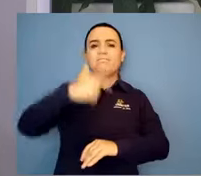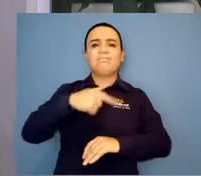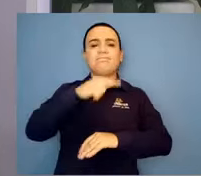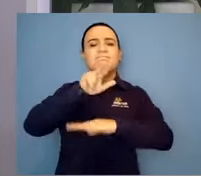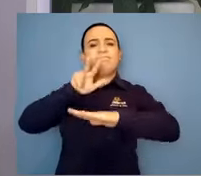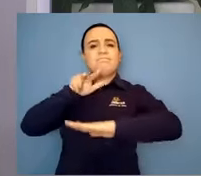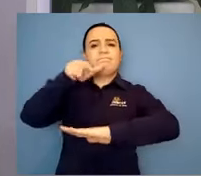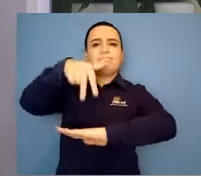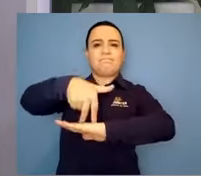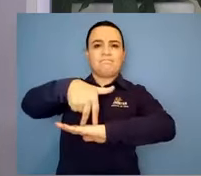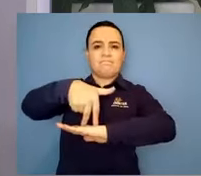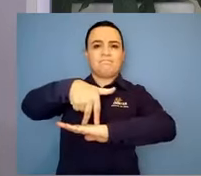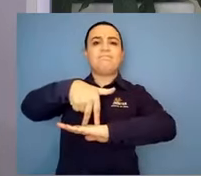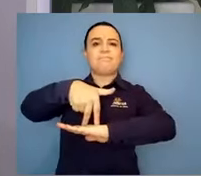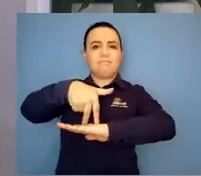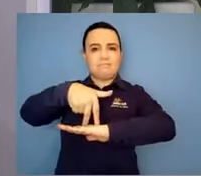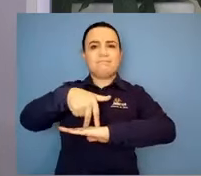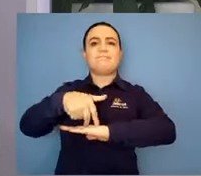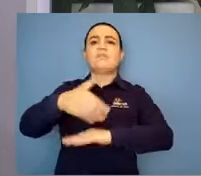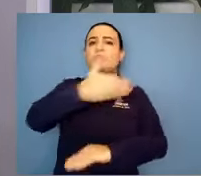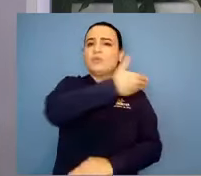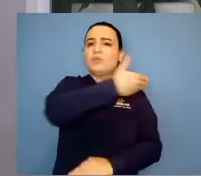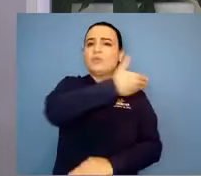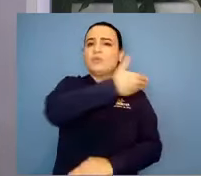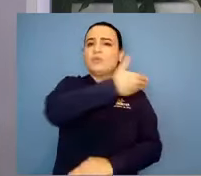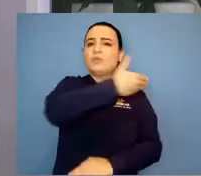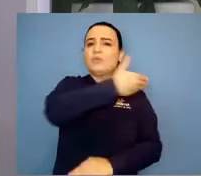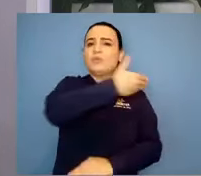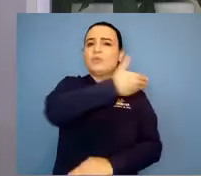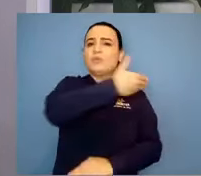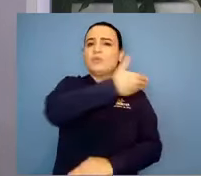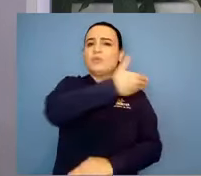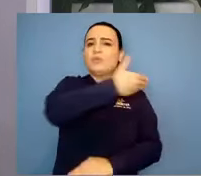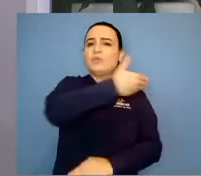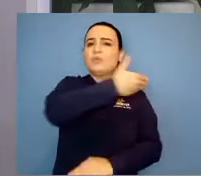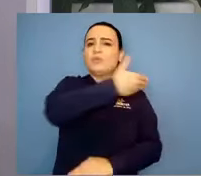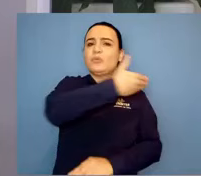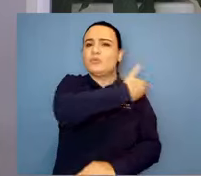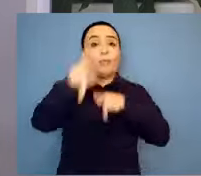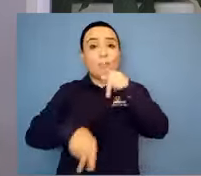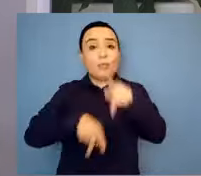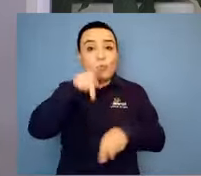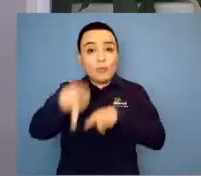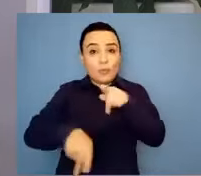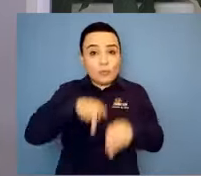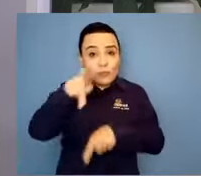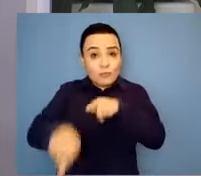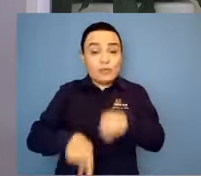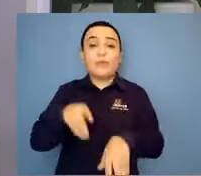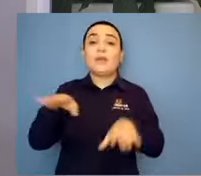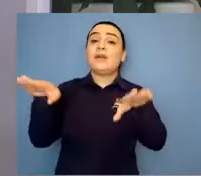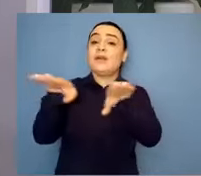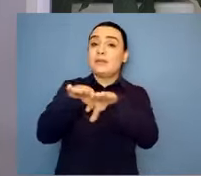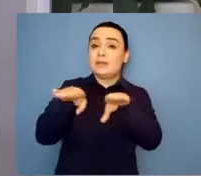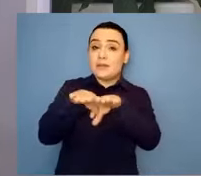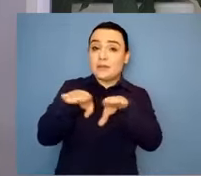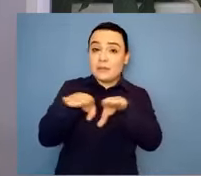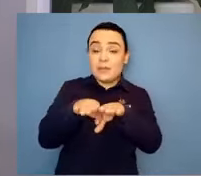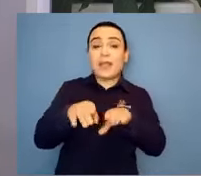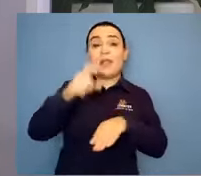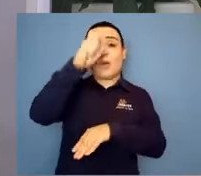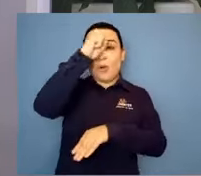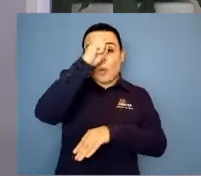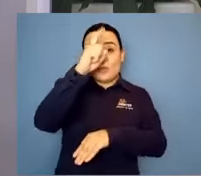sabe? Não só a administração pública, como para a administração dos hospitais, das casas de